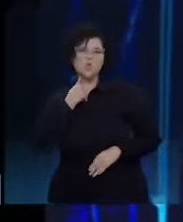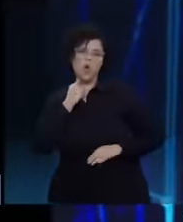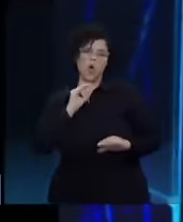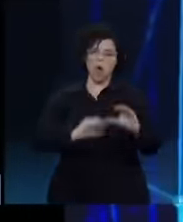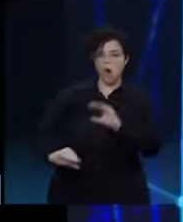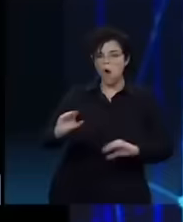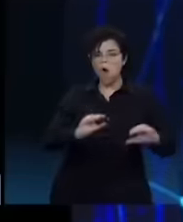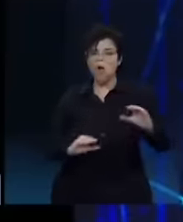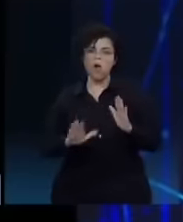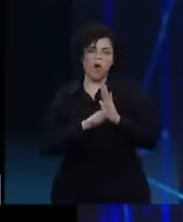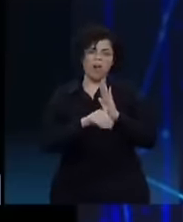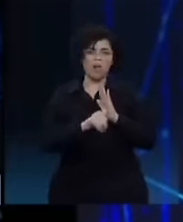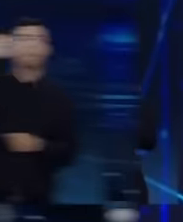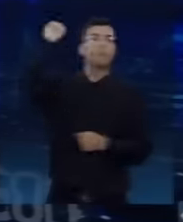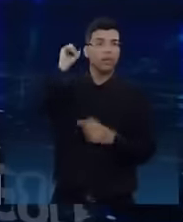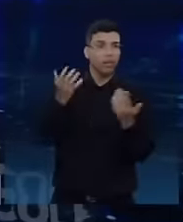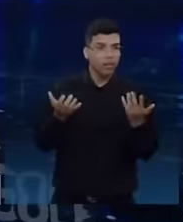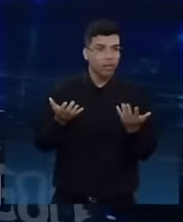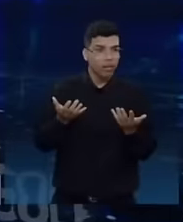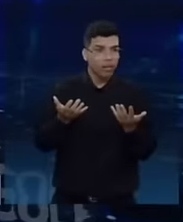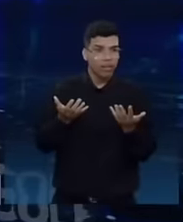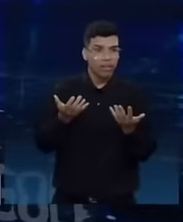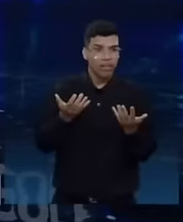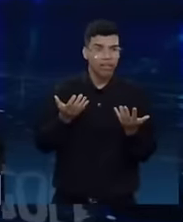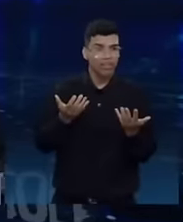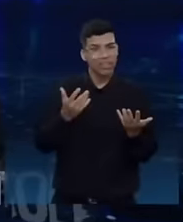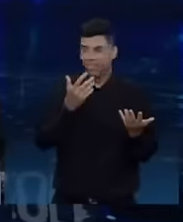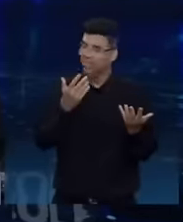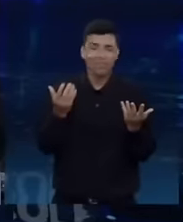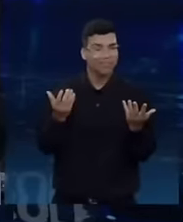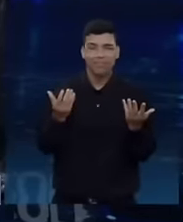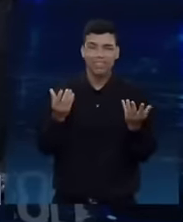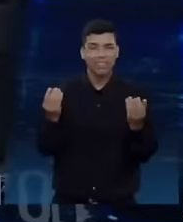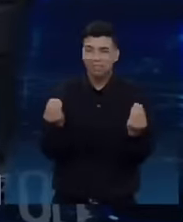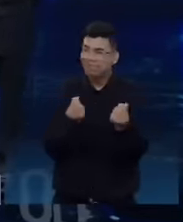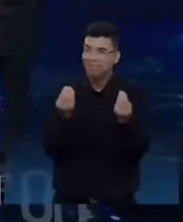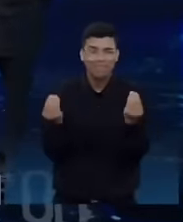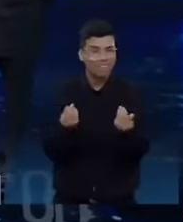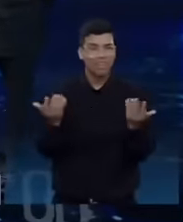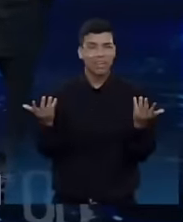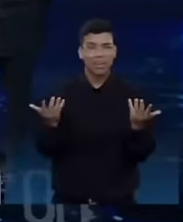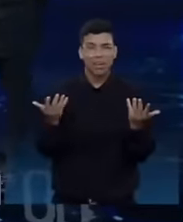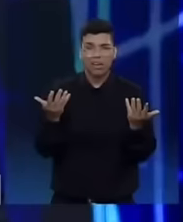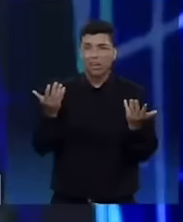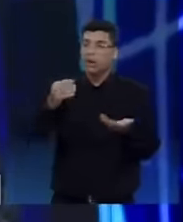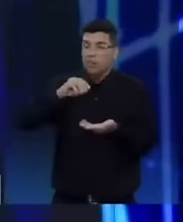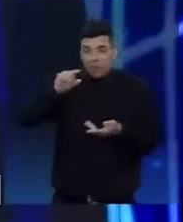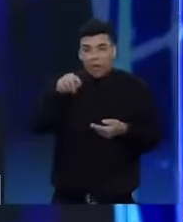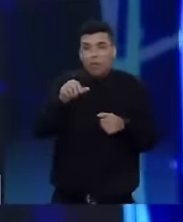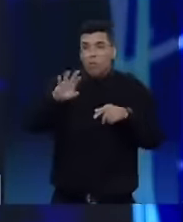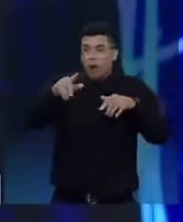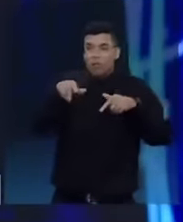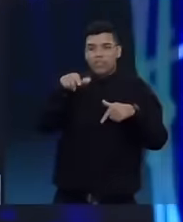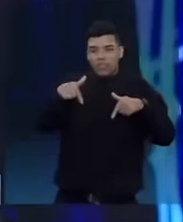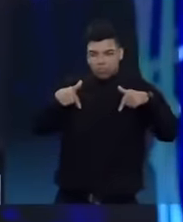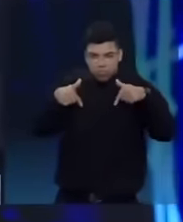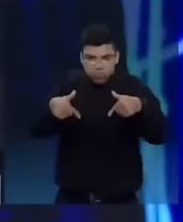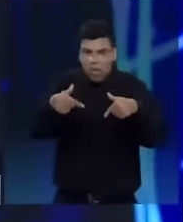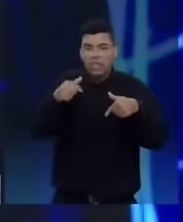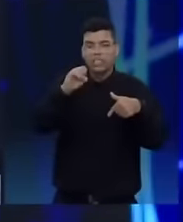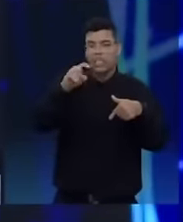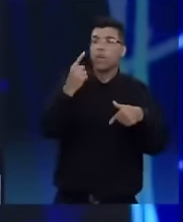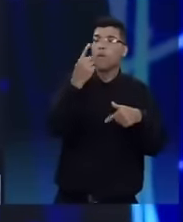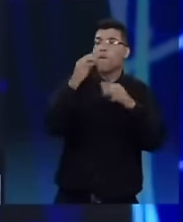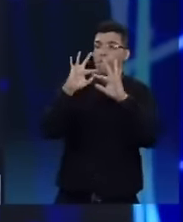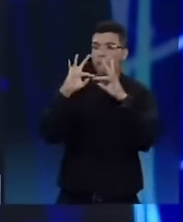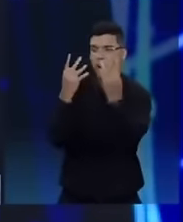fez o seu partido na Covid. E mais ainda, o senhor não se dignou a visitar uma família que teve alguém que morreu